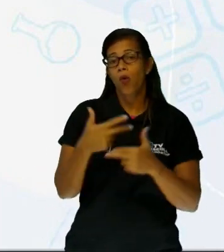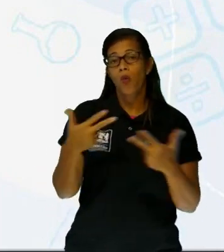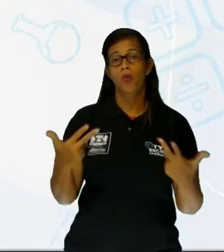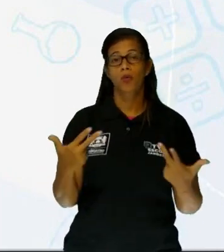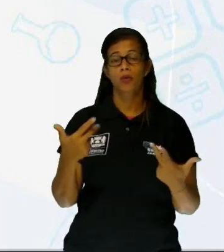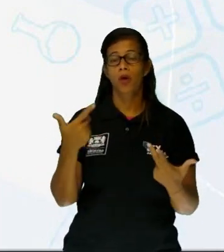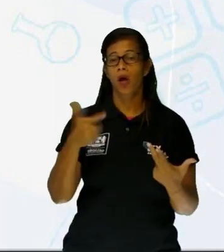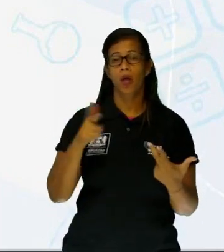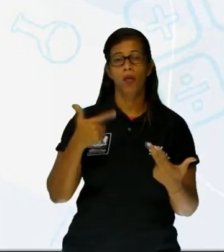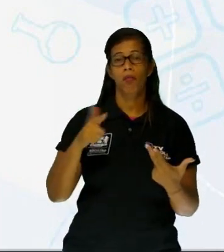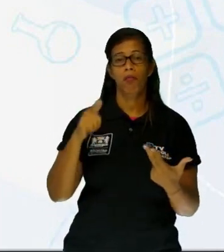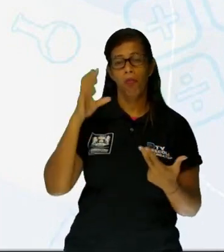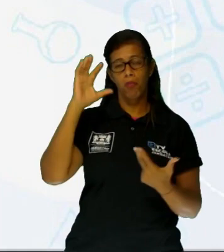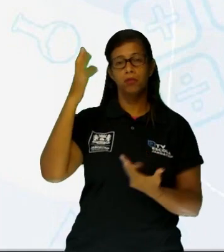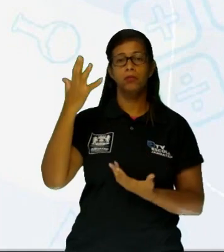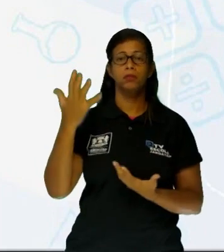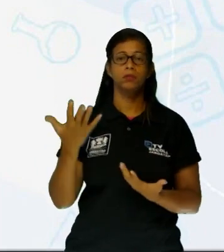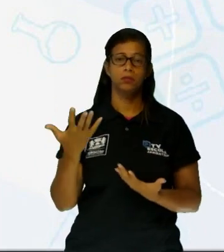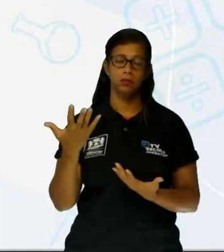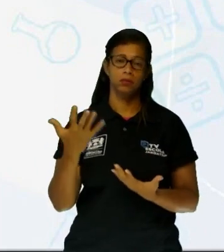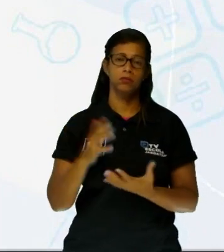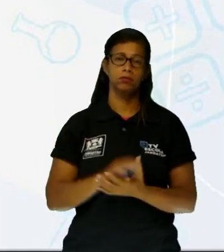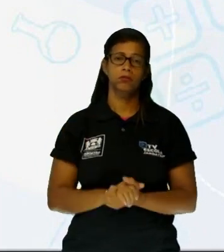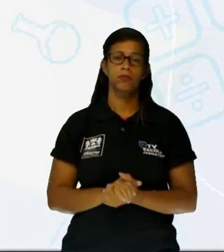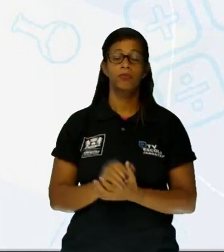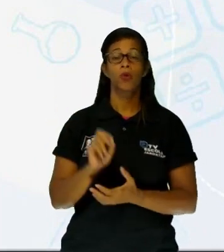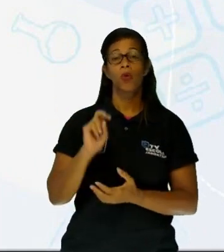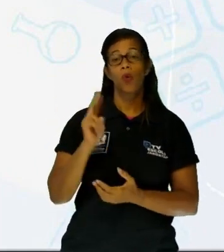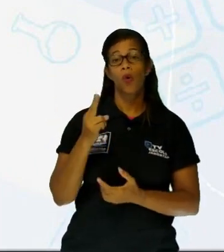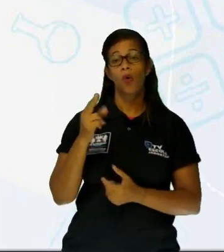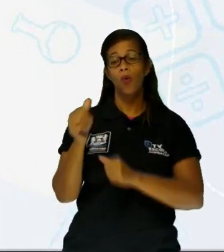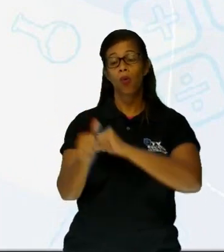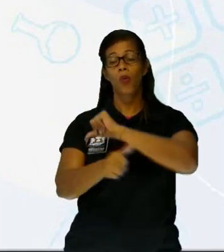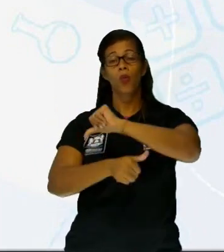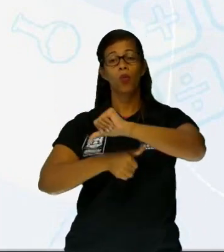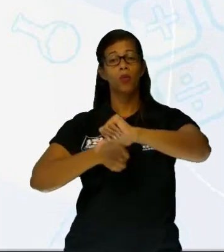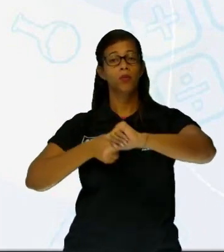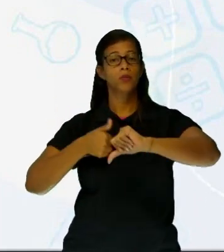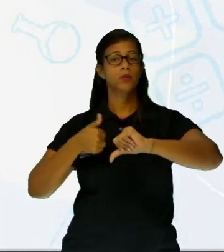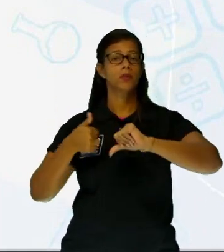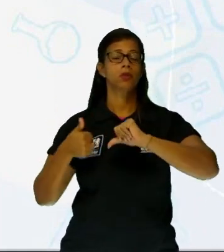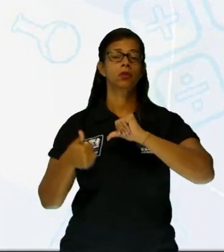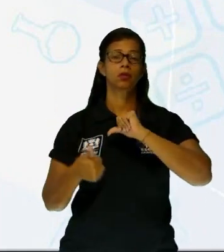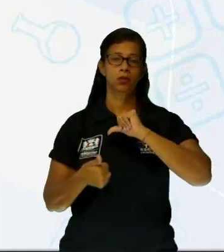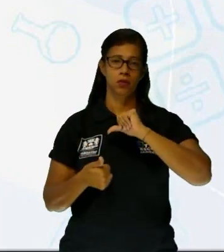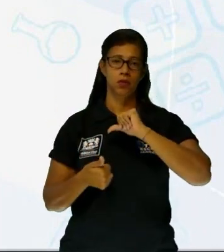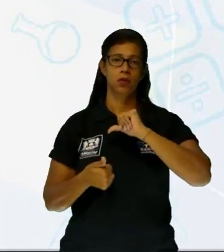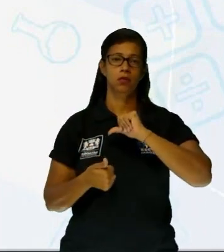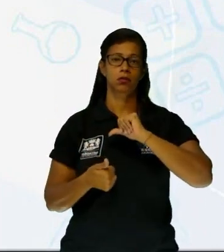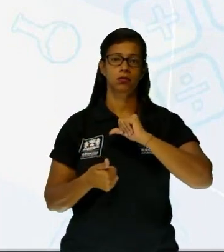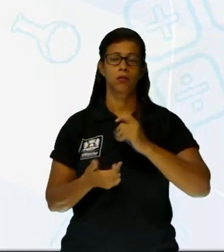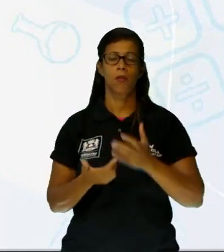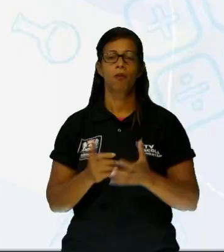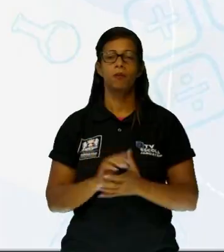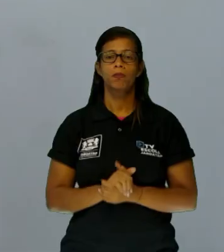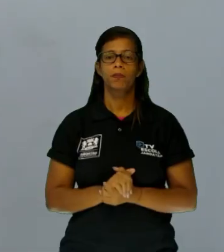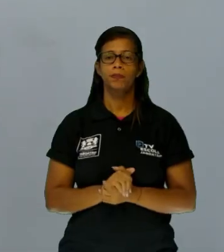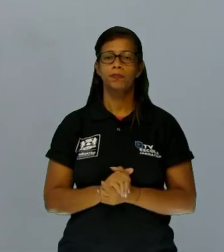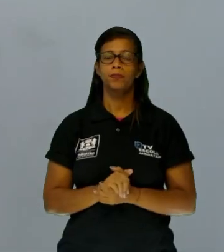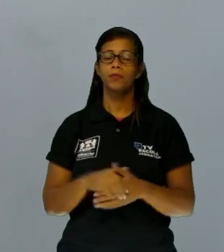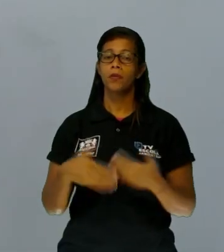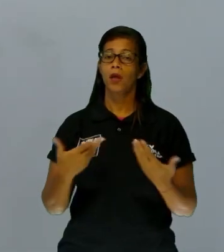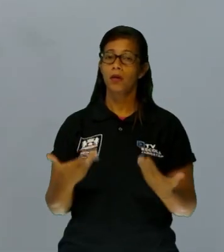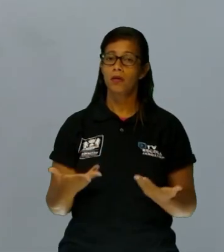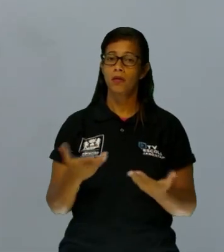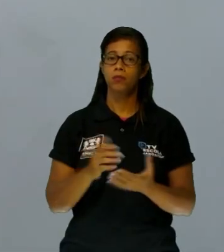remédio. Ou transitória, que indica ali uma mudança, uma passagem, uma mudança na conjuntura. Então, aí